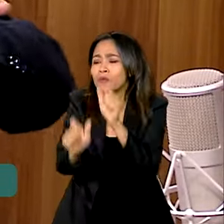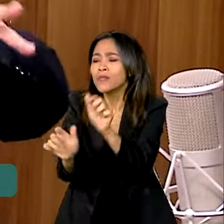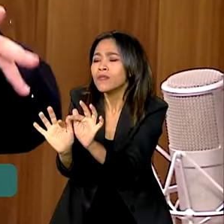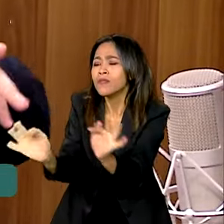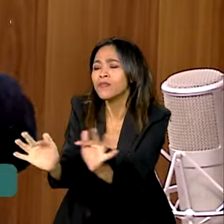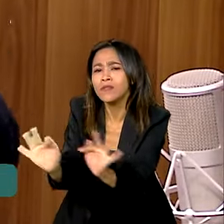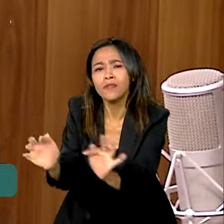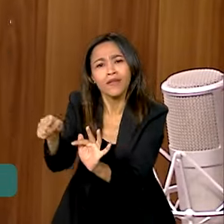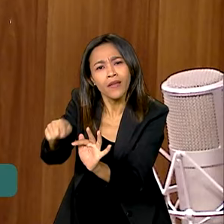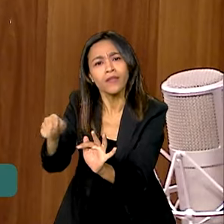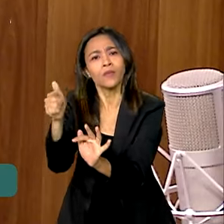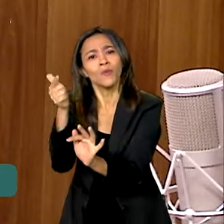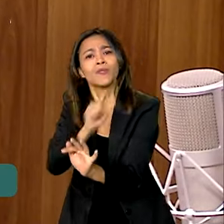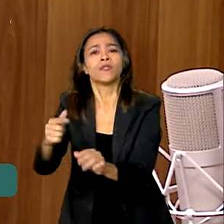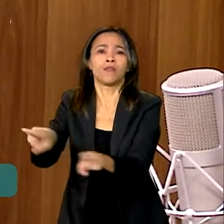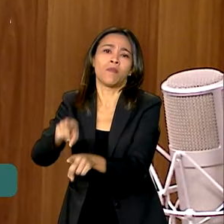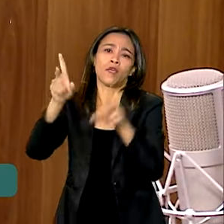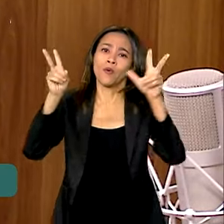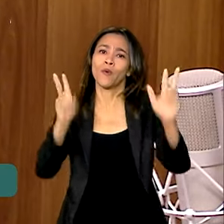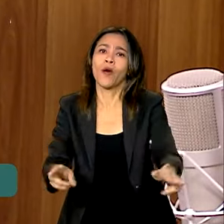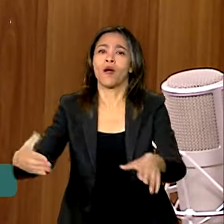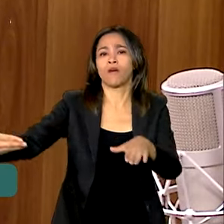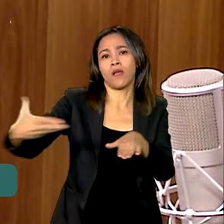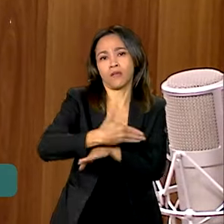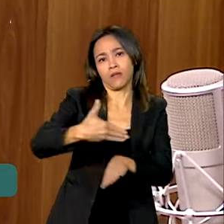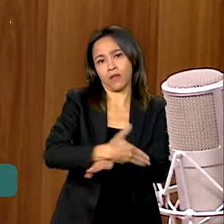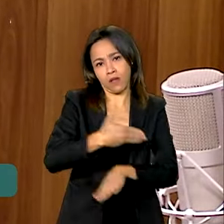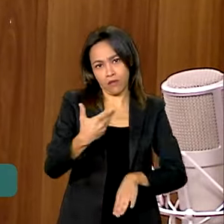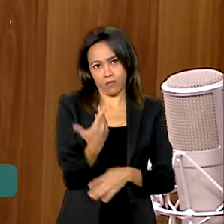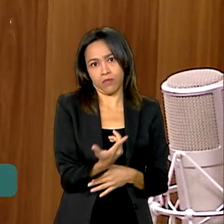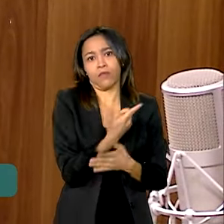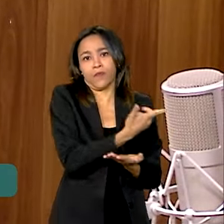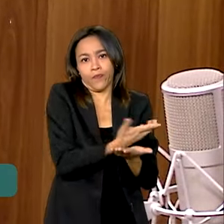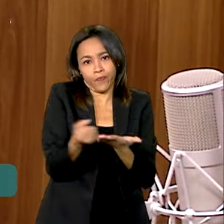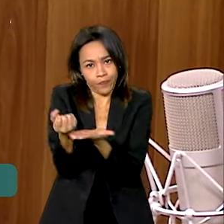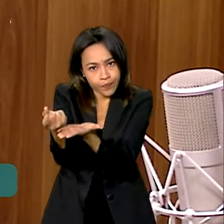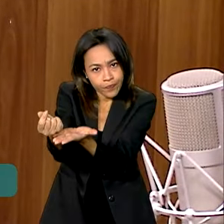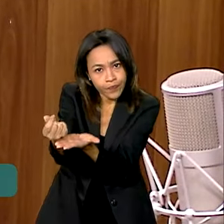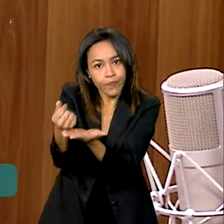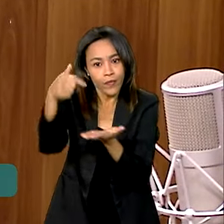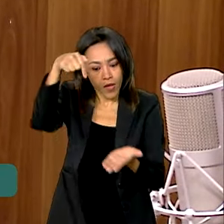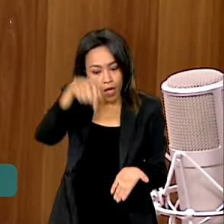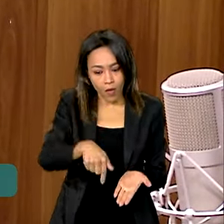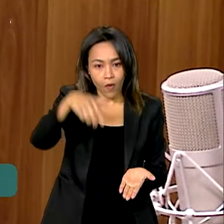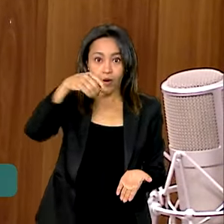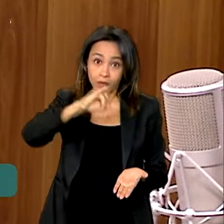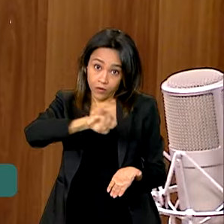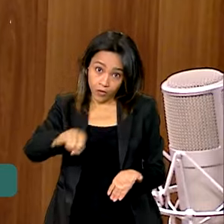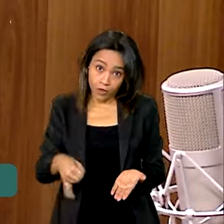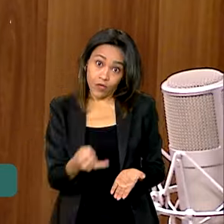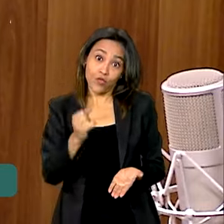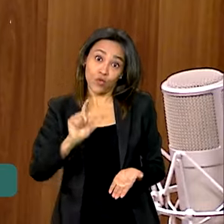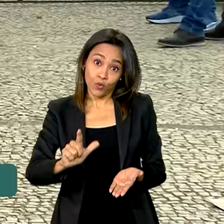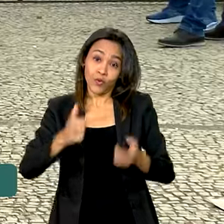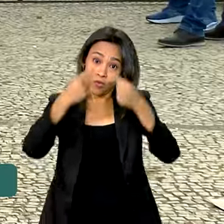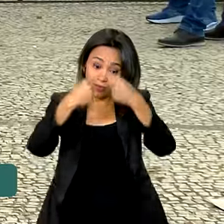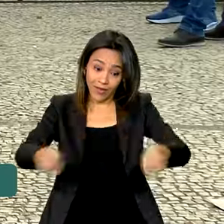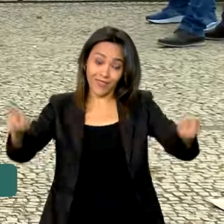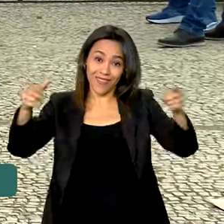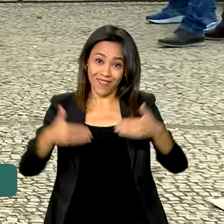crédito. São essas mudanças que nós estamos fazendo agora para o mês de junho, no lançamento do plano safra da agricultura familiar.